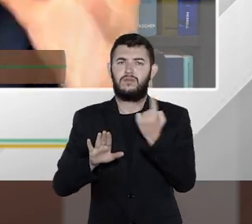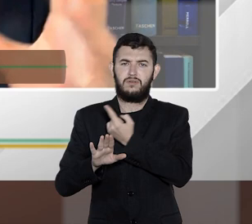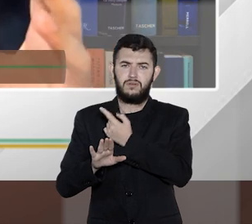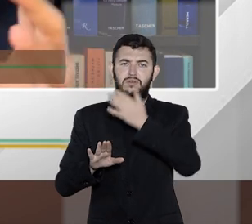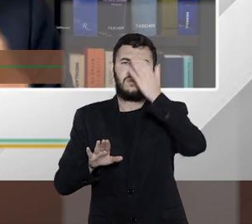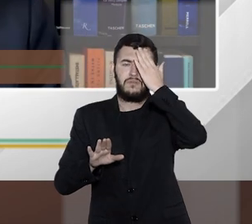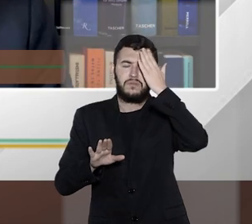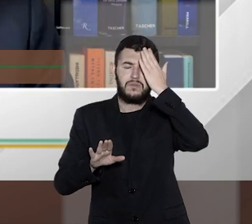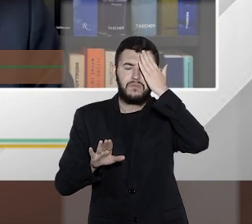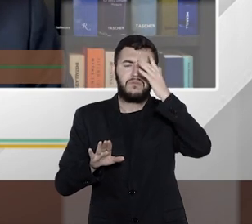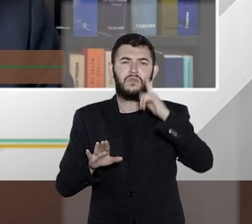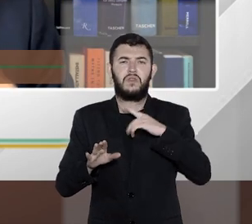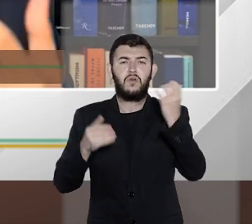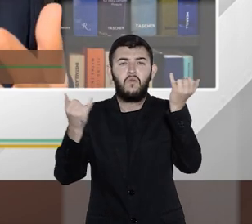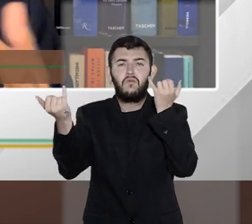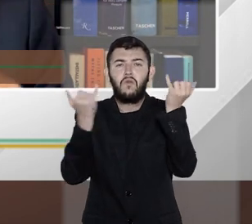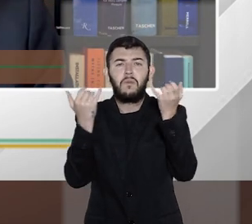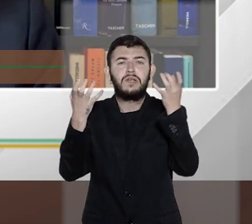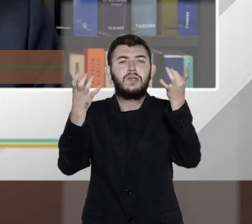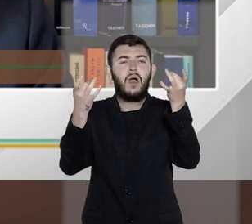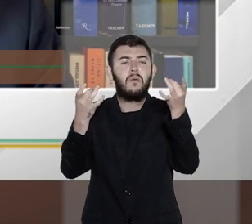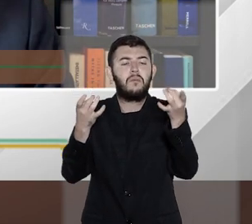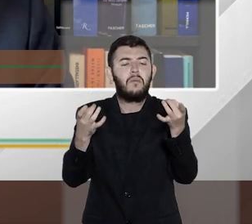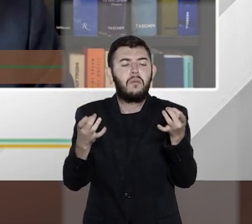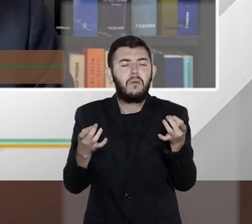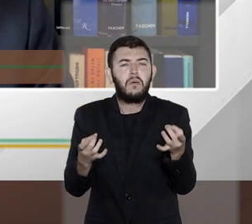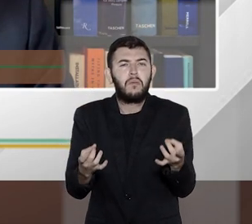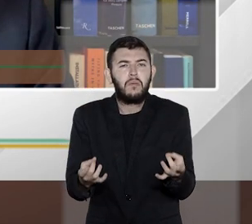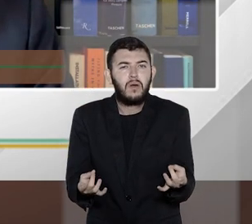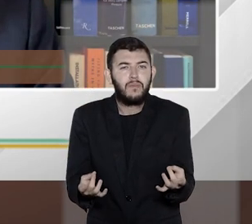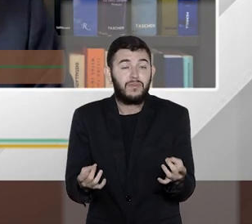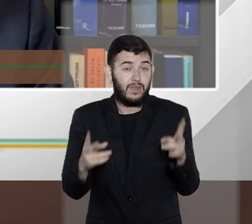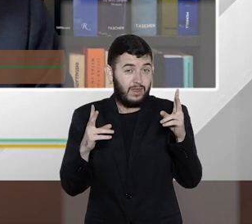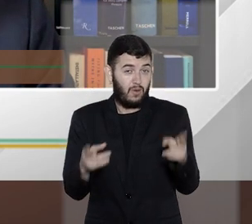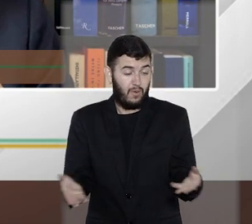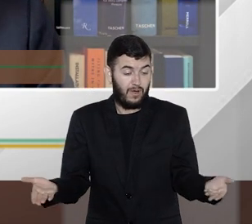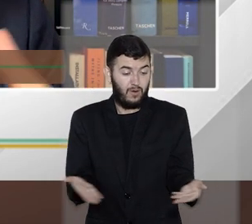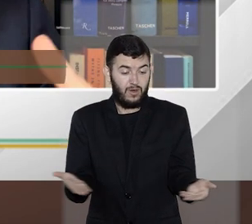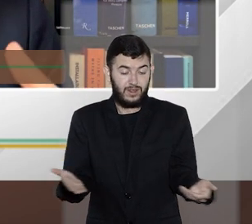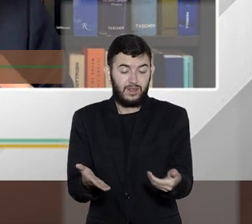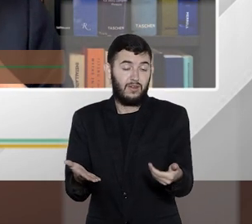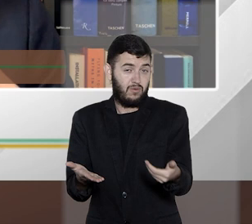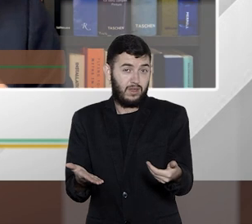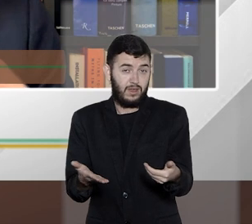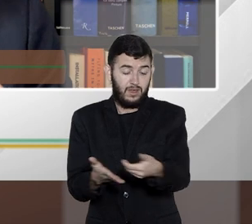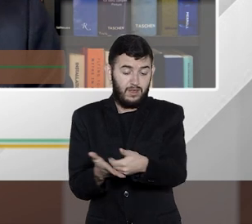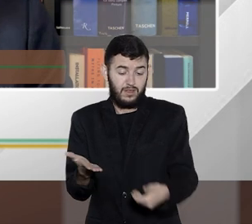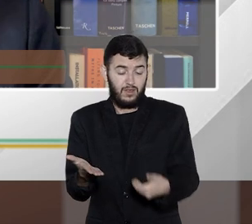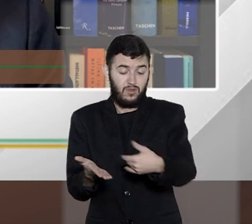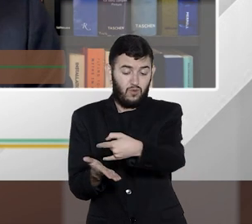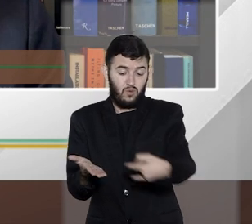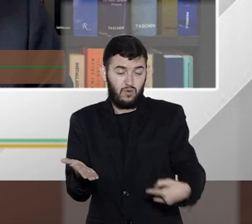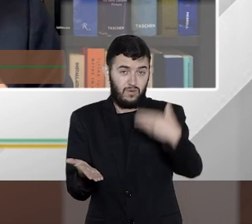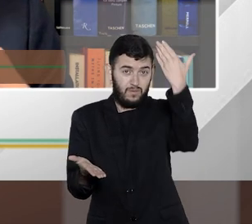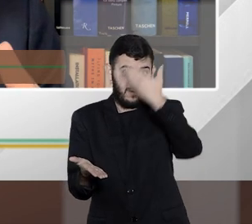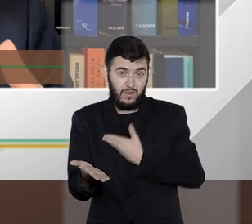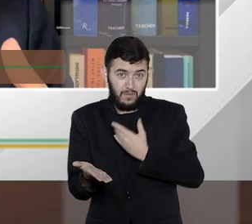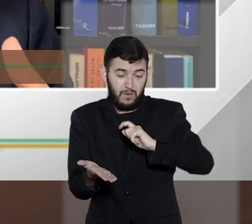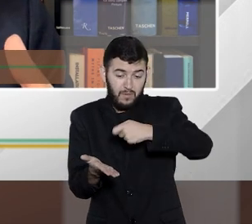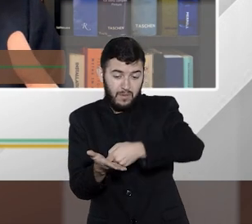volume enorme de informações, como, por exemplo, aqueles constantes da nota fiscal eletrônica, as pessoas começam a ter dados